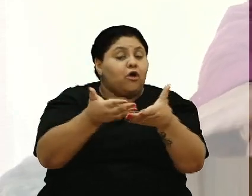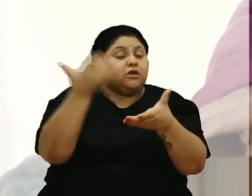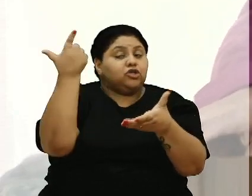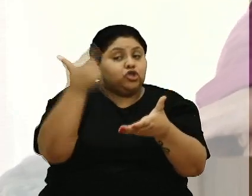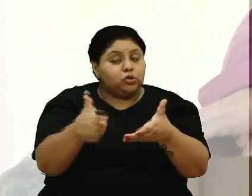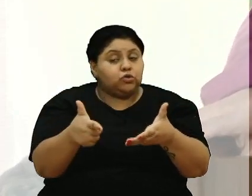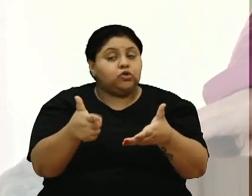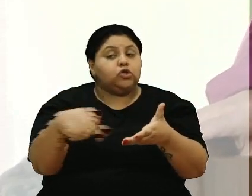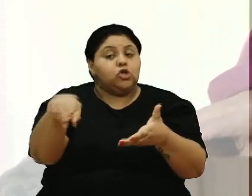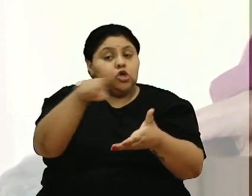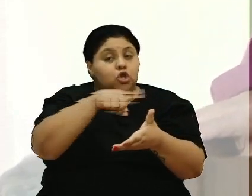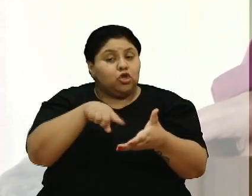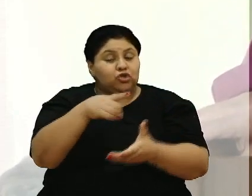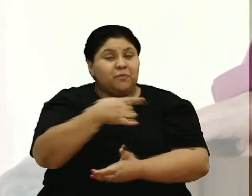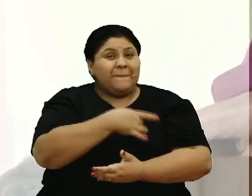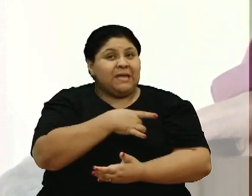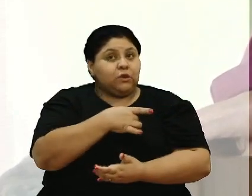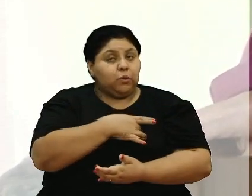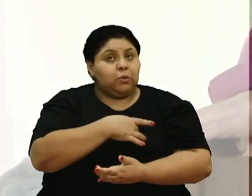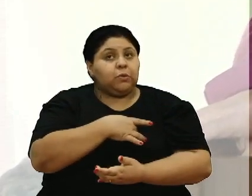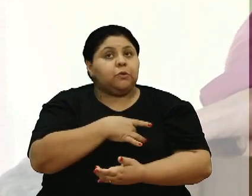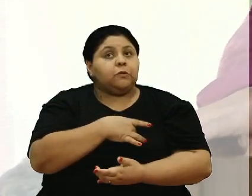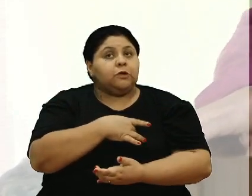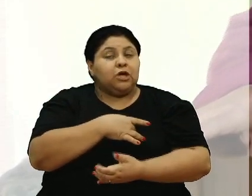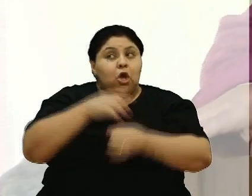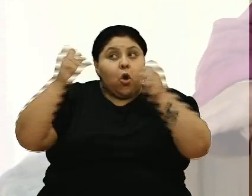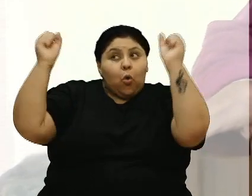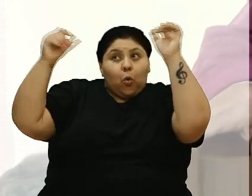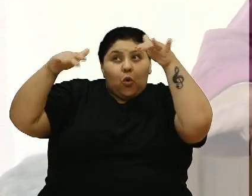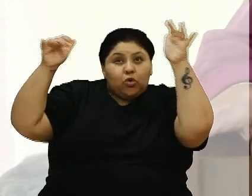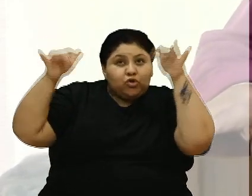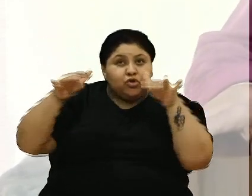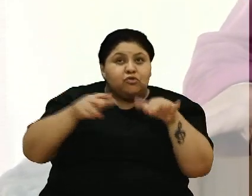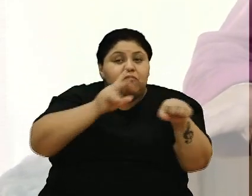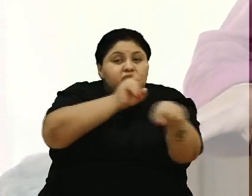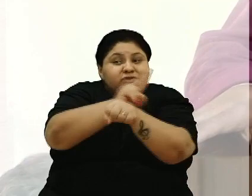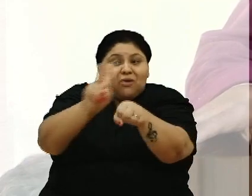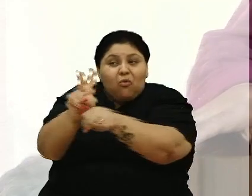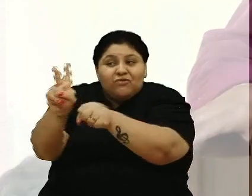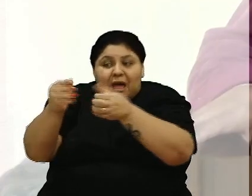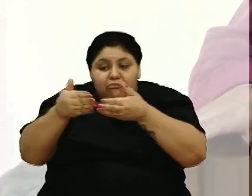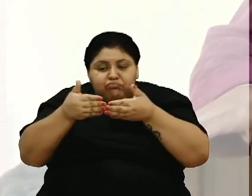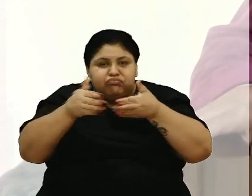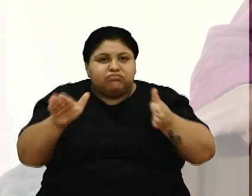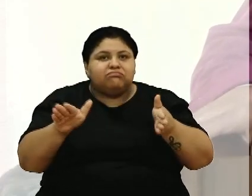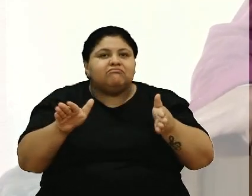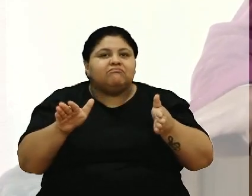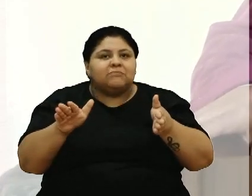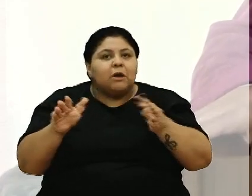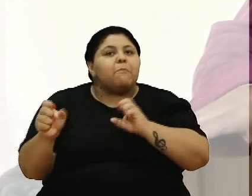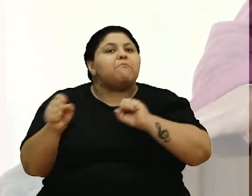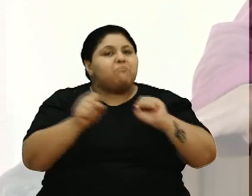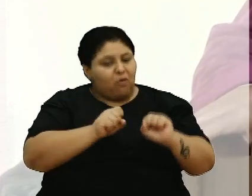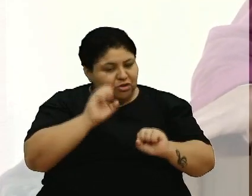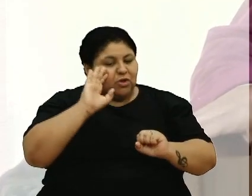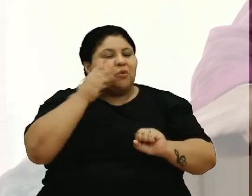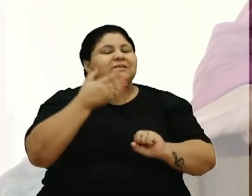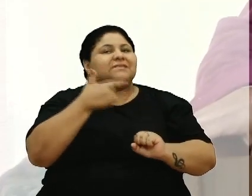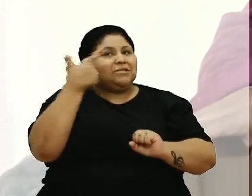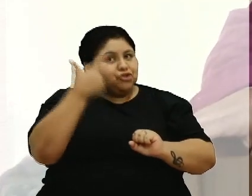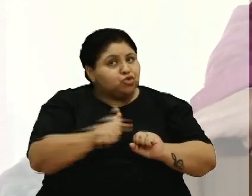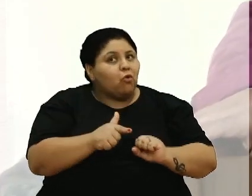nosso medo que com a chuva se não cuidarem das comportas pode acontecer o pior